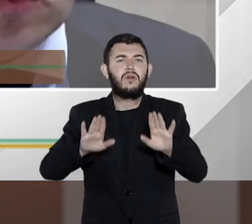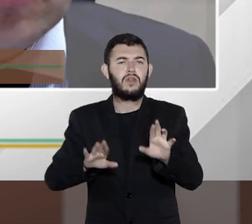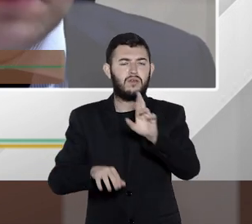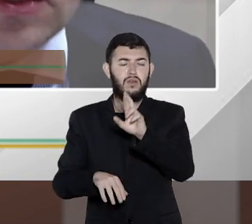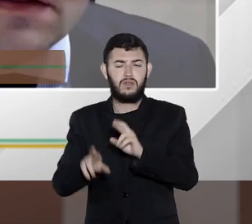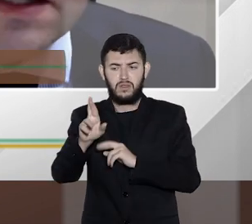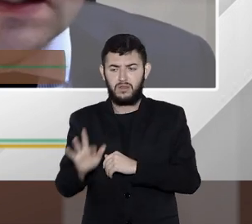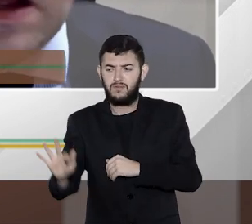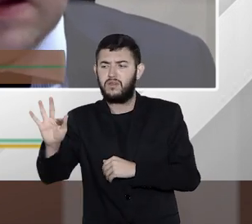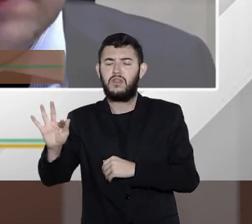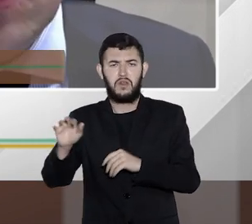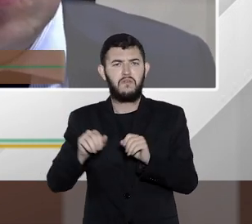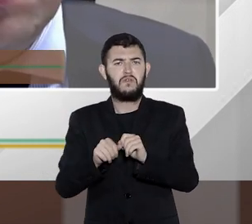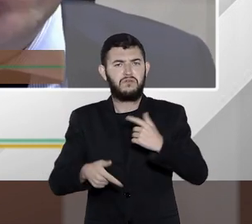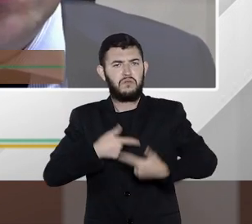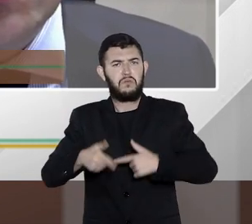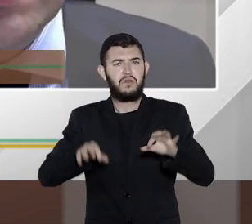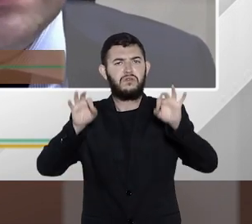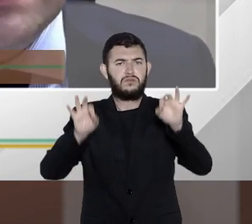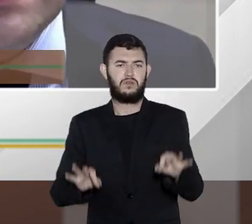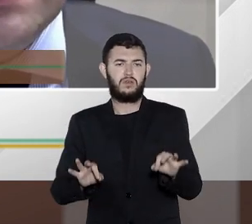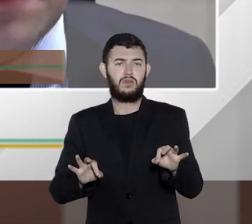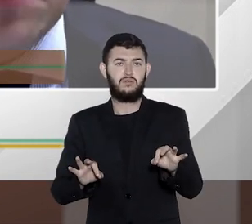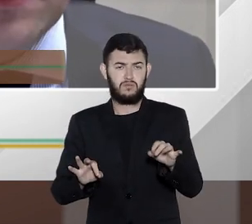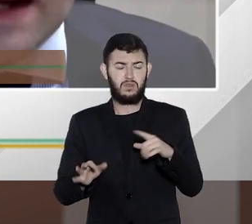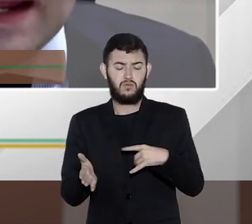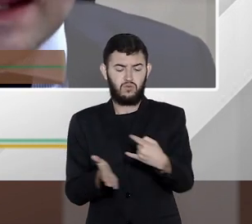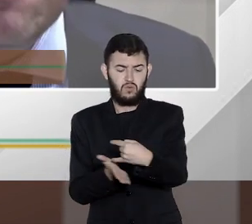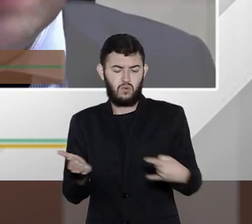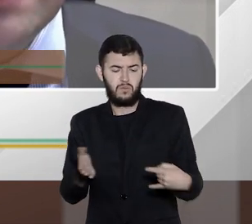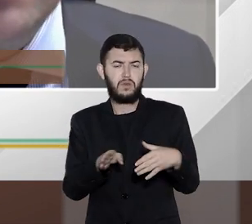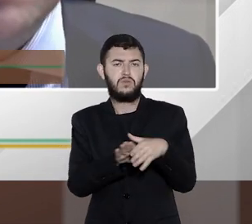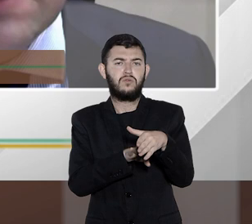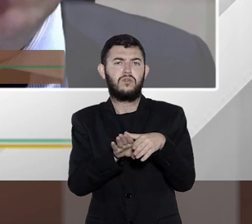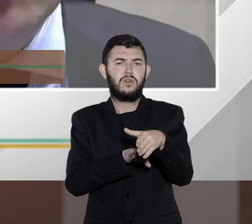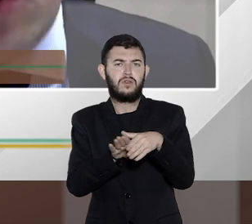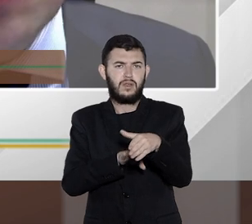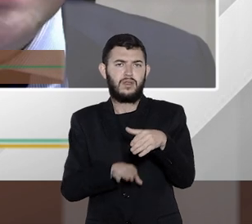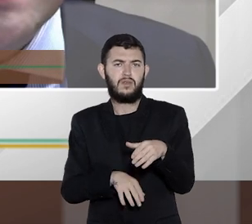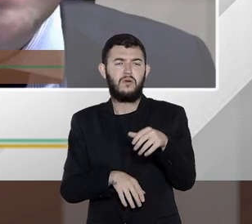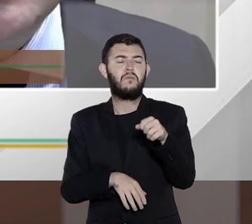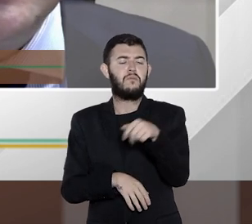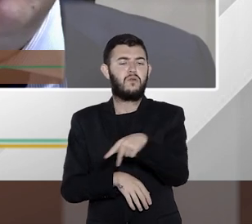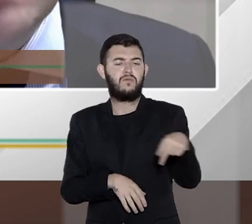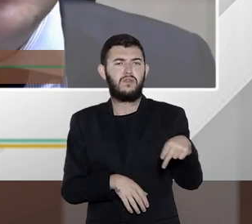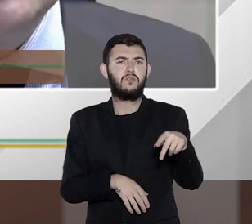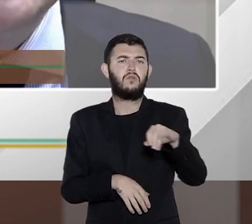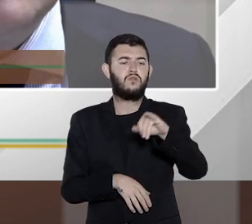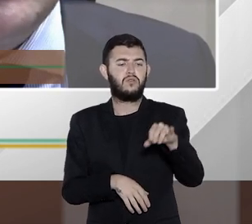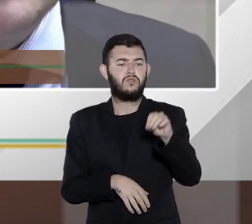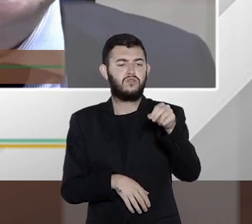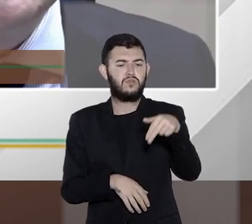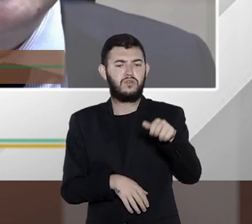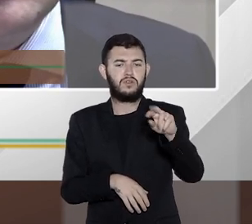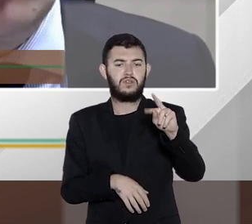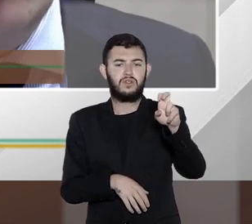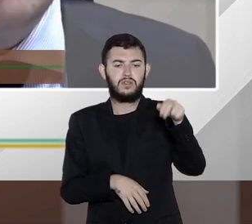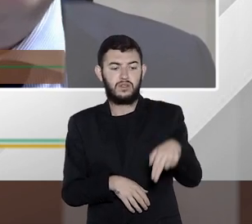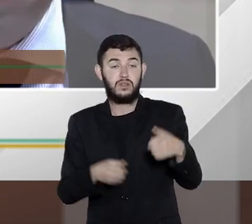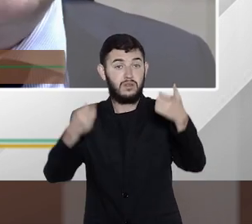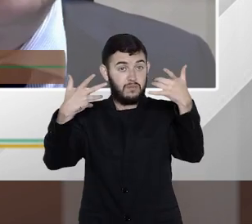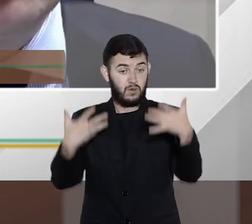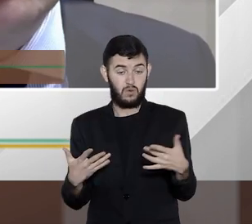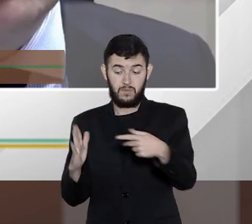existem instruções normativas, até o que o professor Jonathan levantou uma portaria, e nós temos outras ainda, que estabelecem